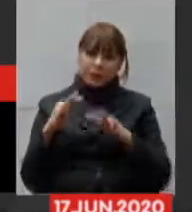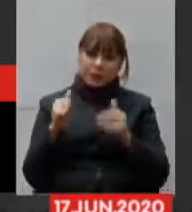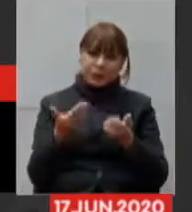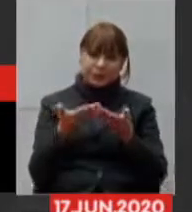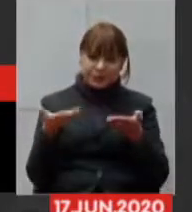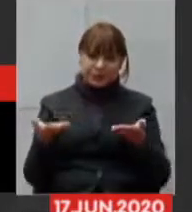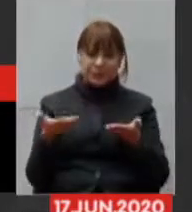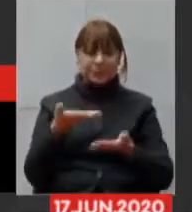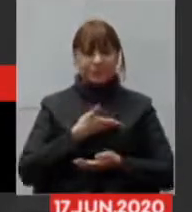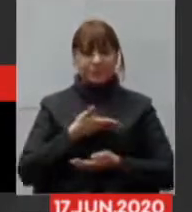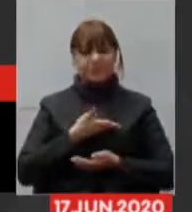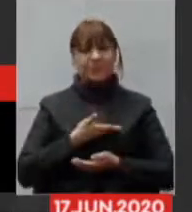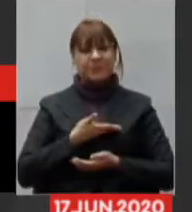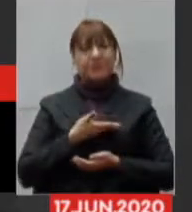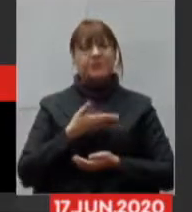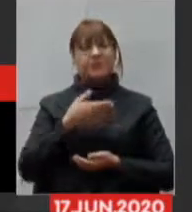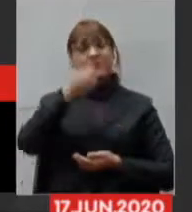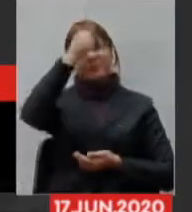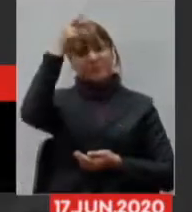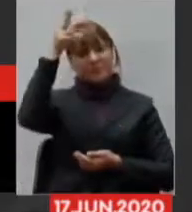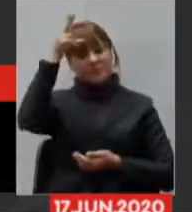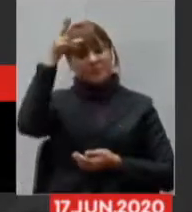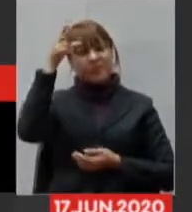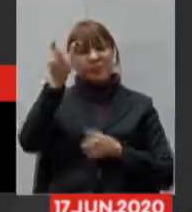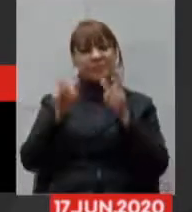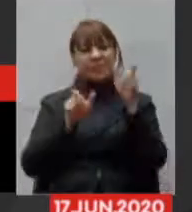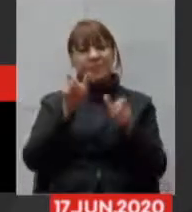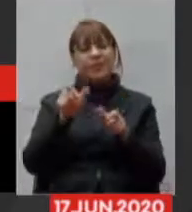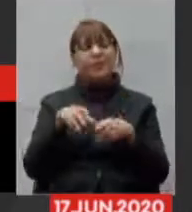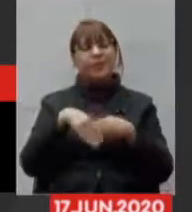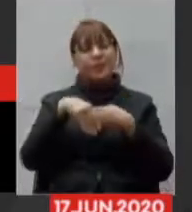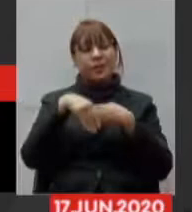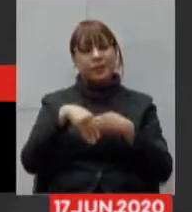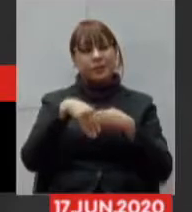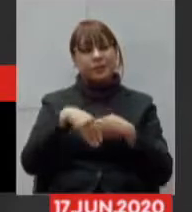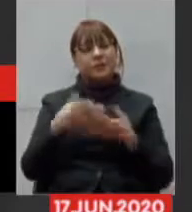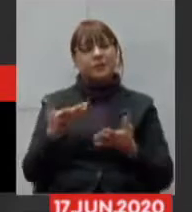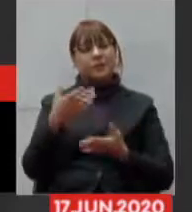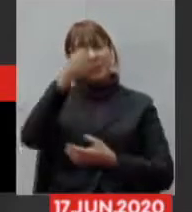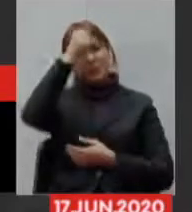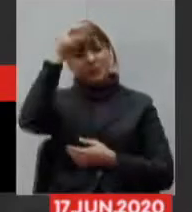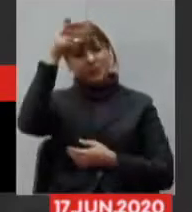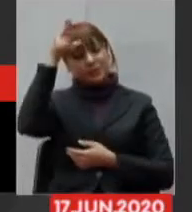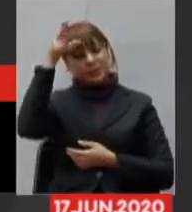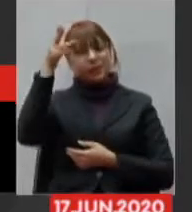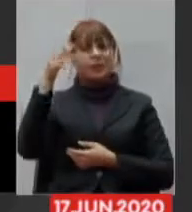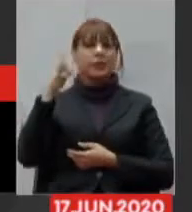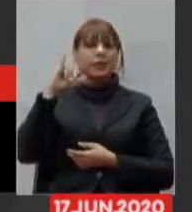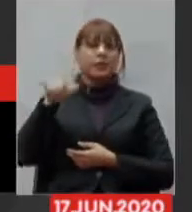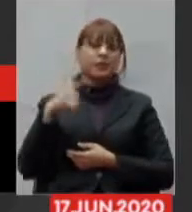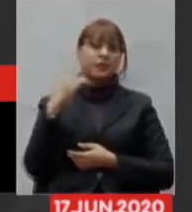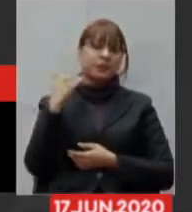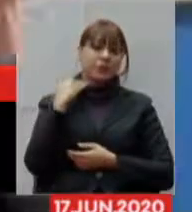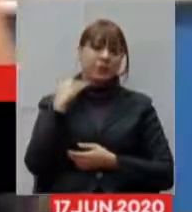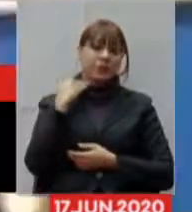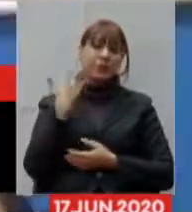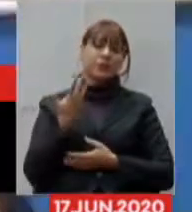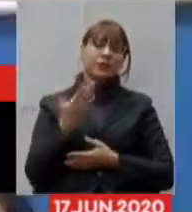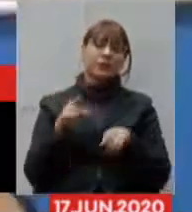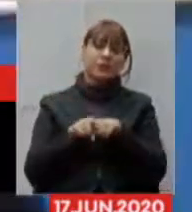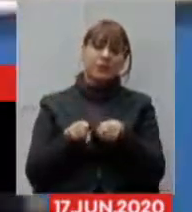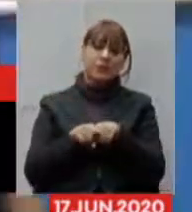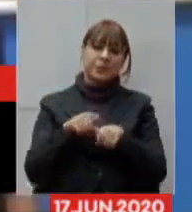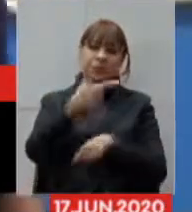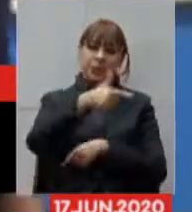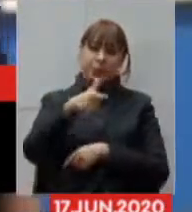prefeitos cumprimentando o prefeito doutor Antônio Almas de Juiz de Fora da nossa macro região cumprimento os